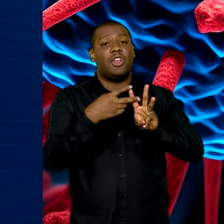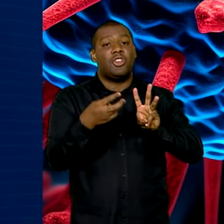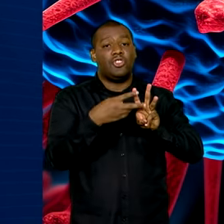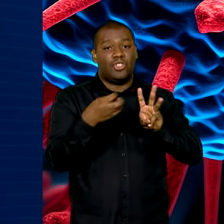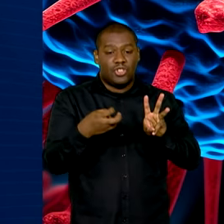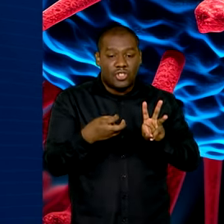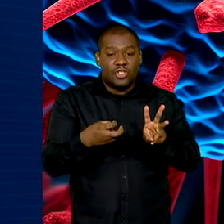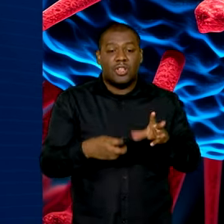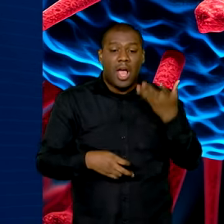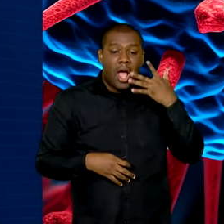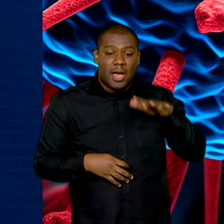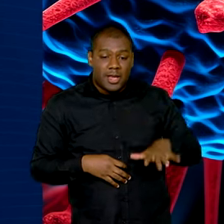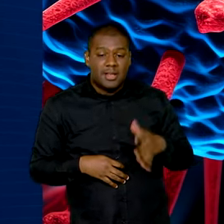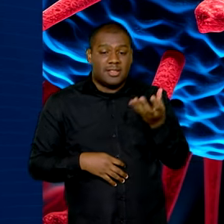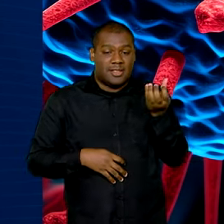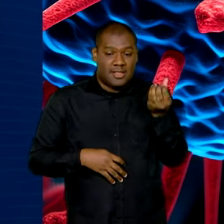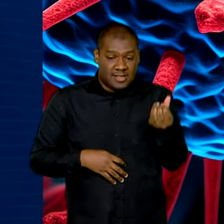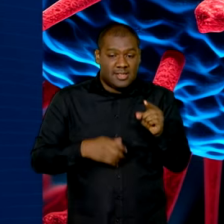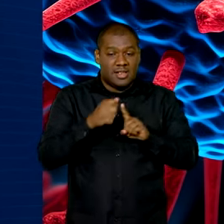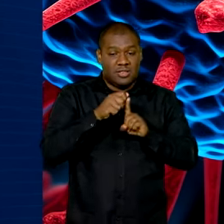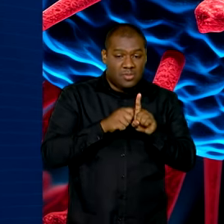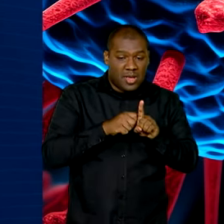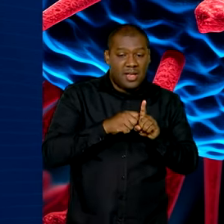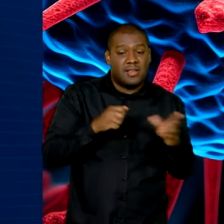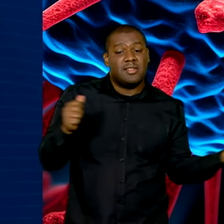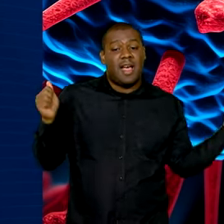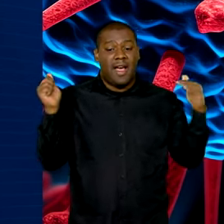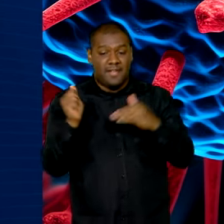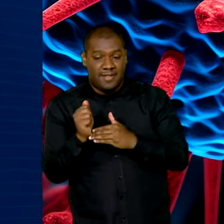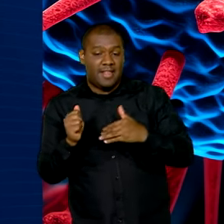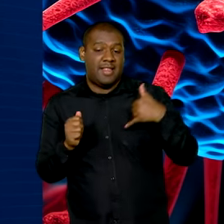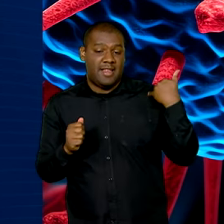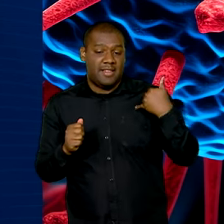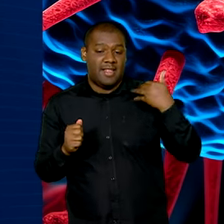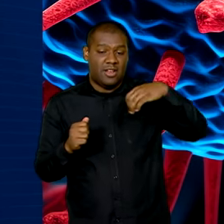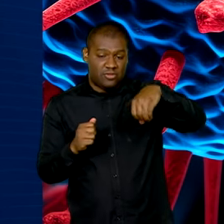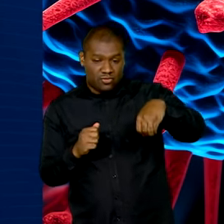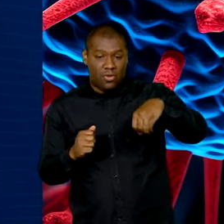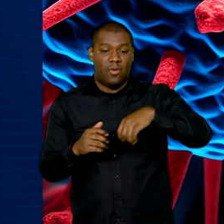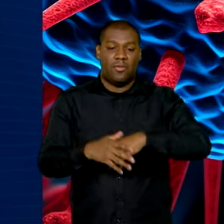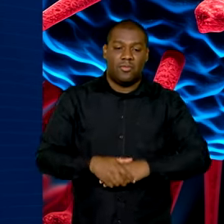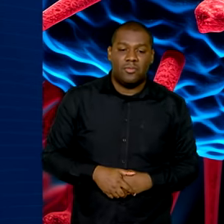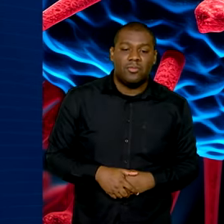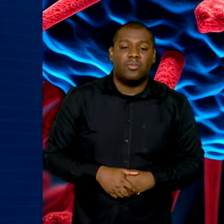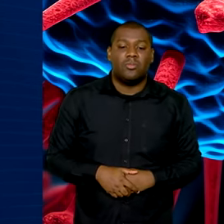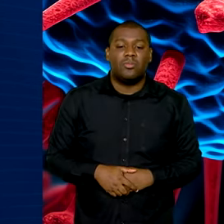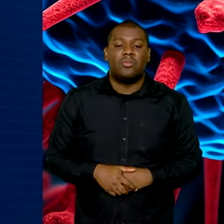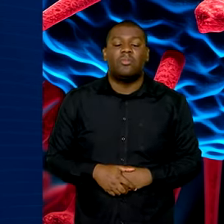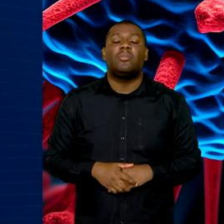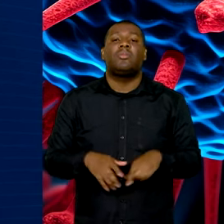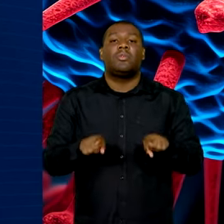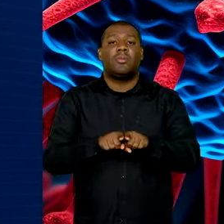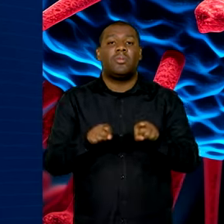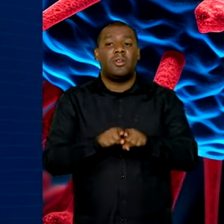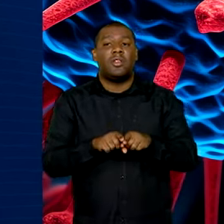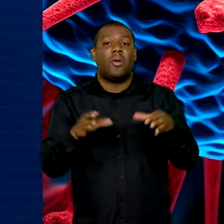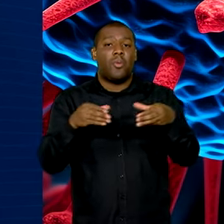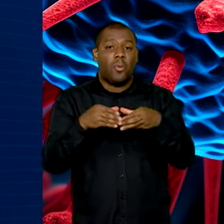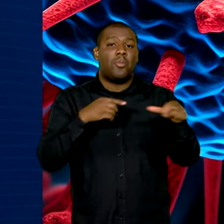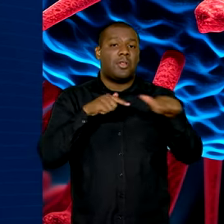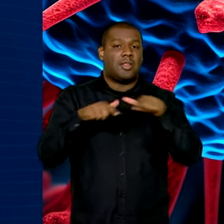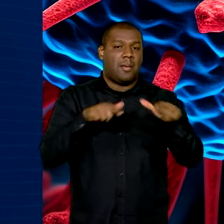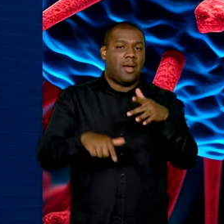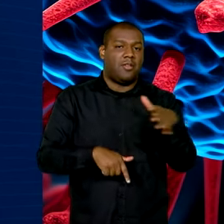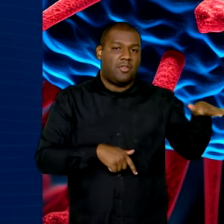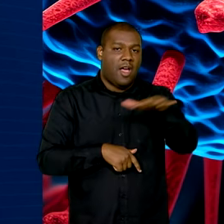de seis meses a nove anos. A preferência na hora da vacina também inclui os trabalhadores da saúde,